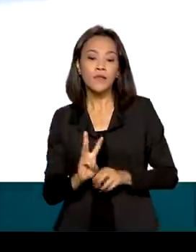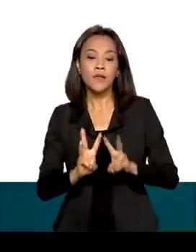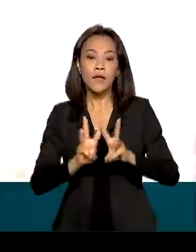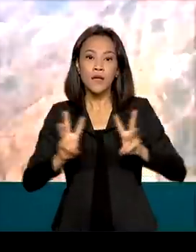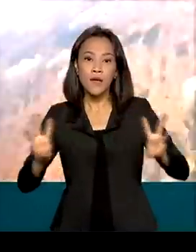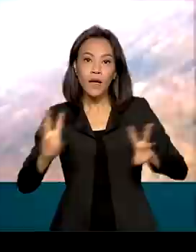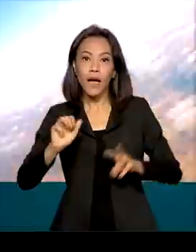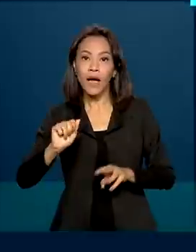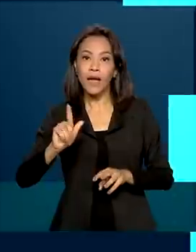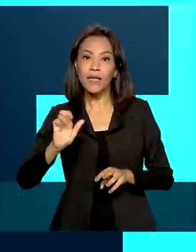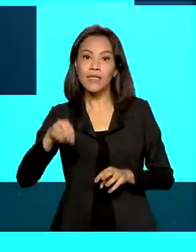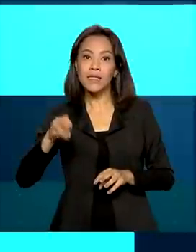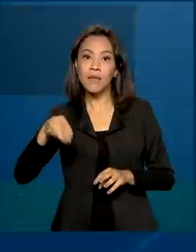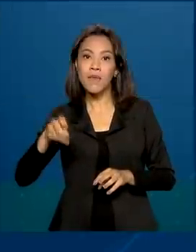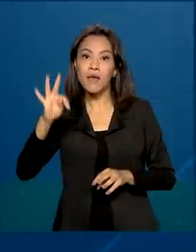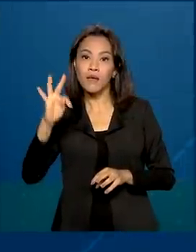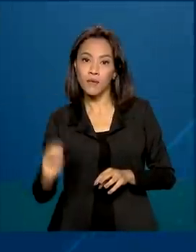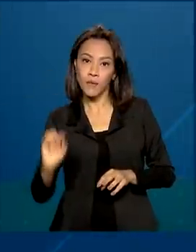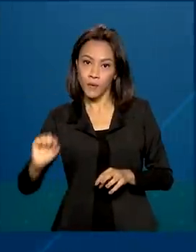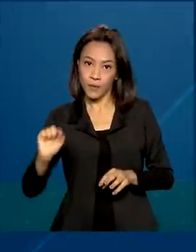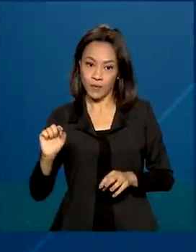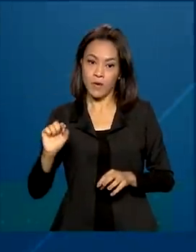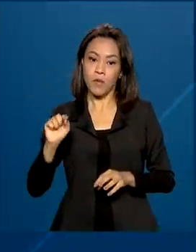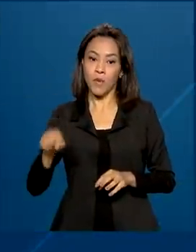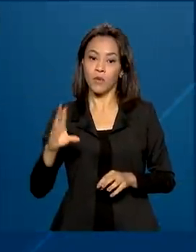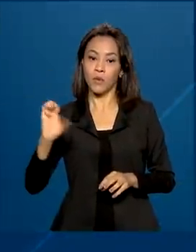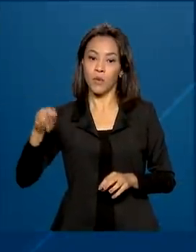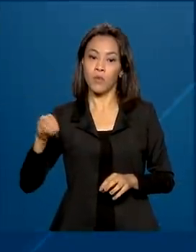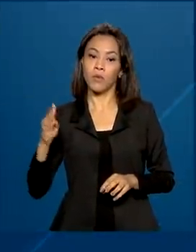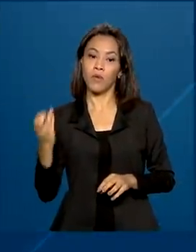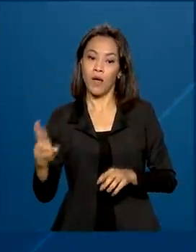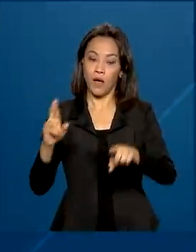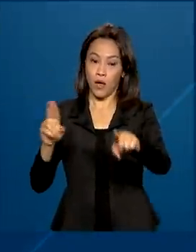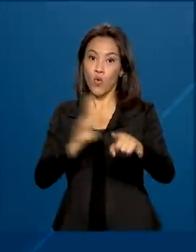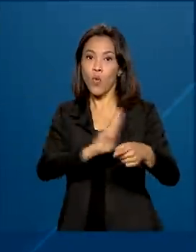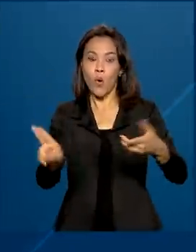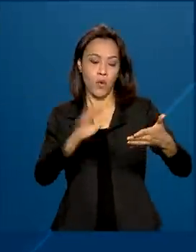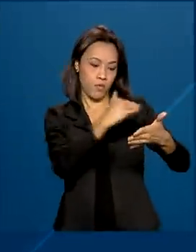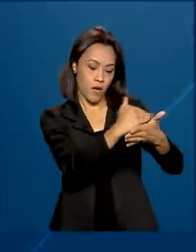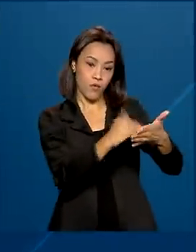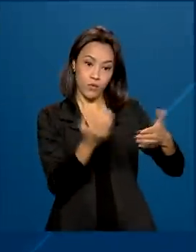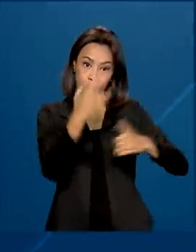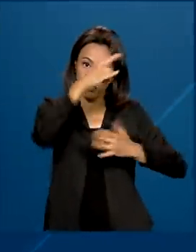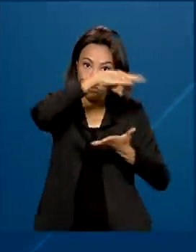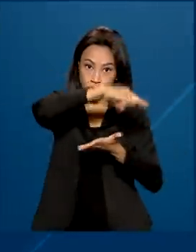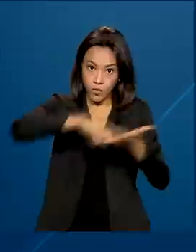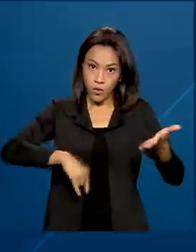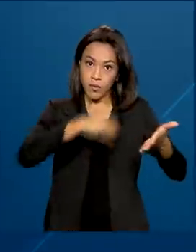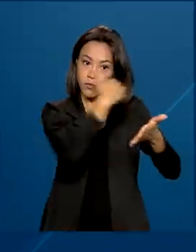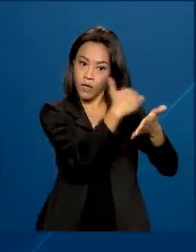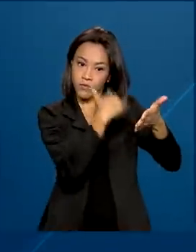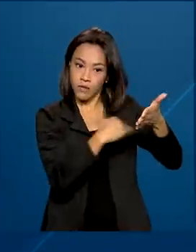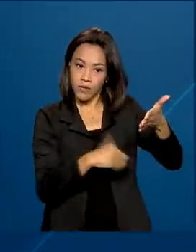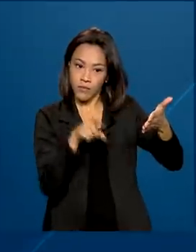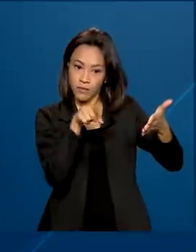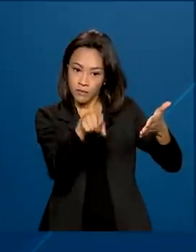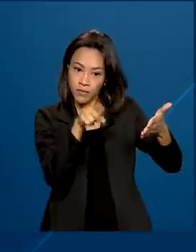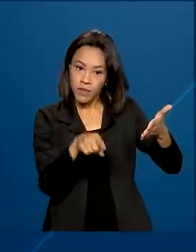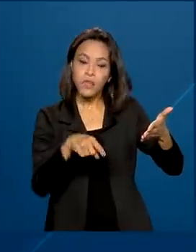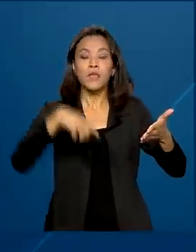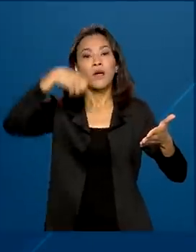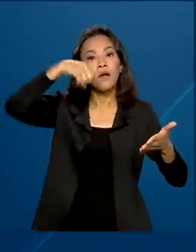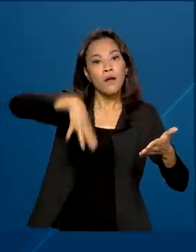.br. É necessário ter em mãos CPF, carteira de identidade ou carteira de trabalho, comprovante de